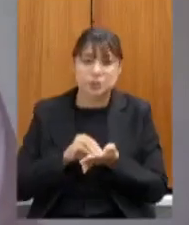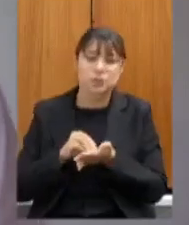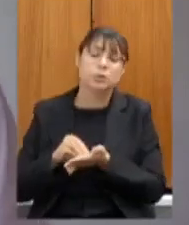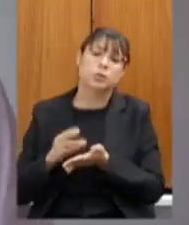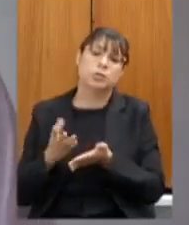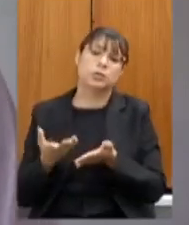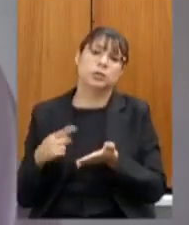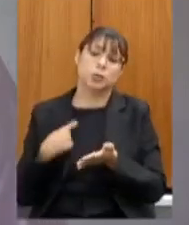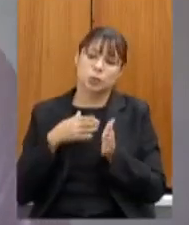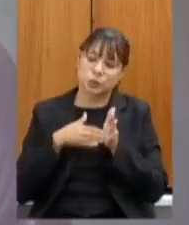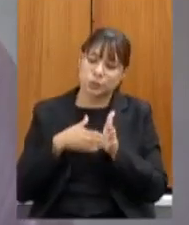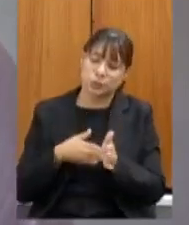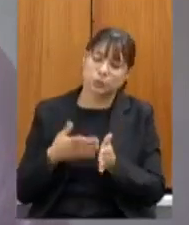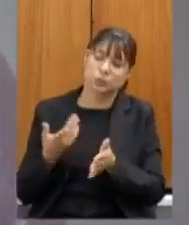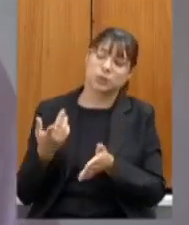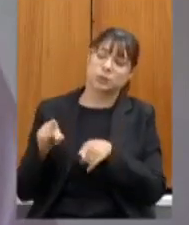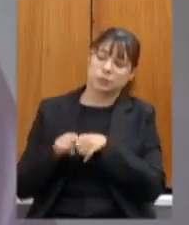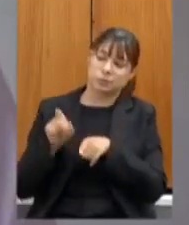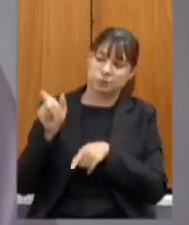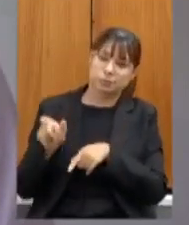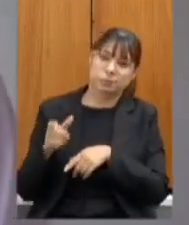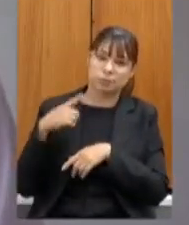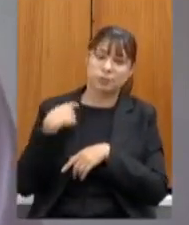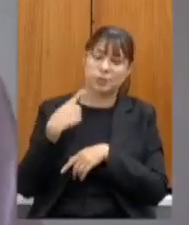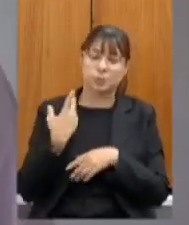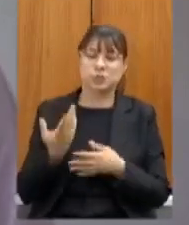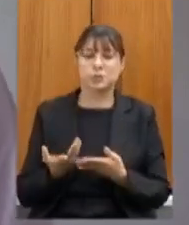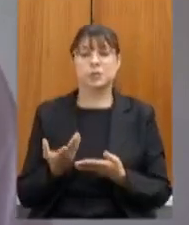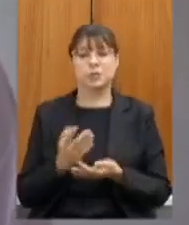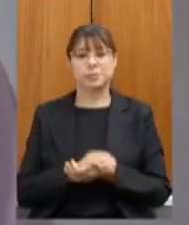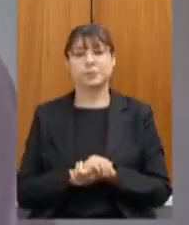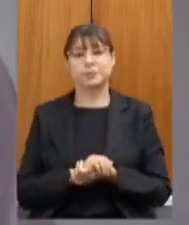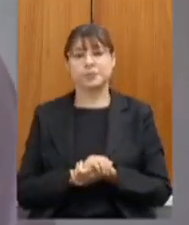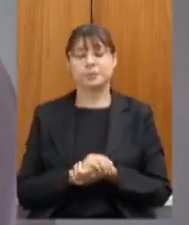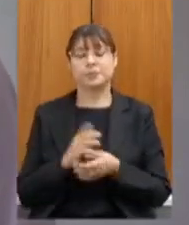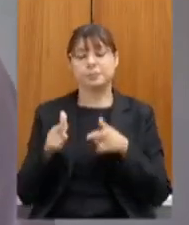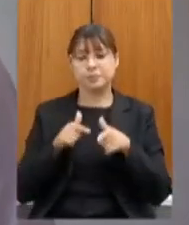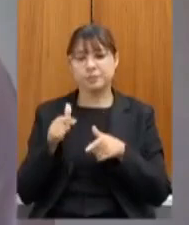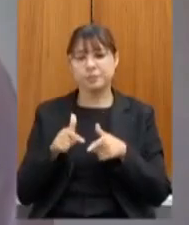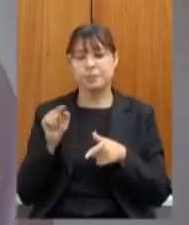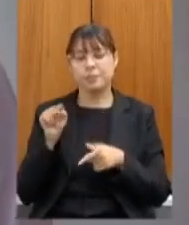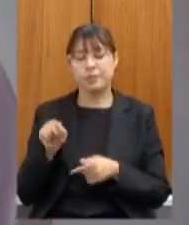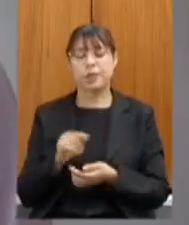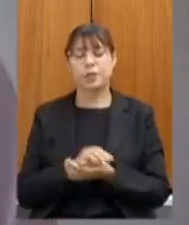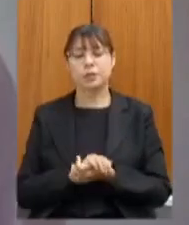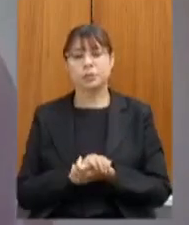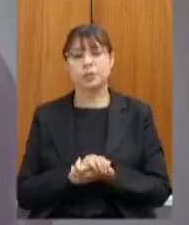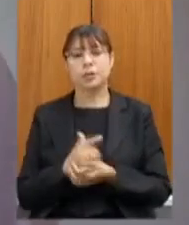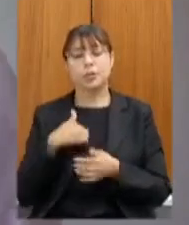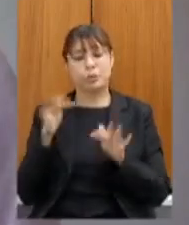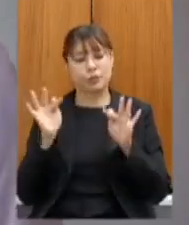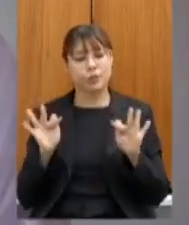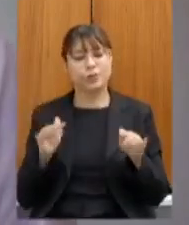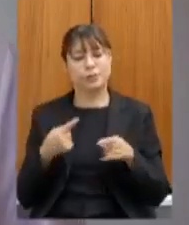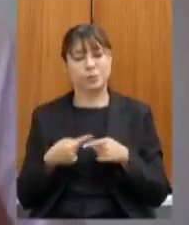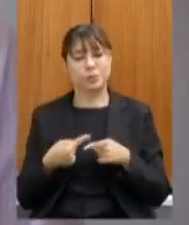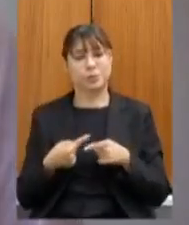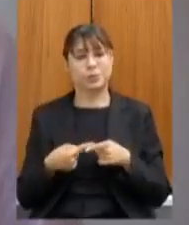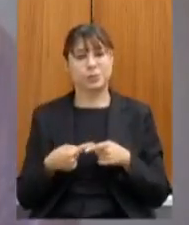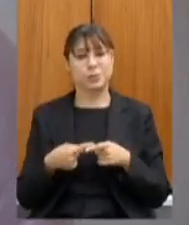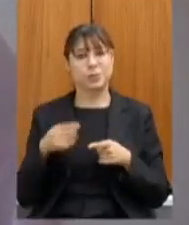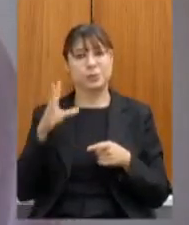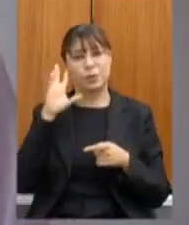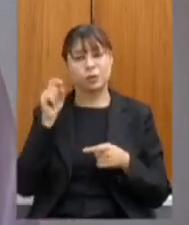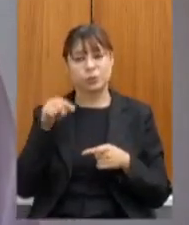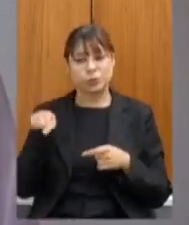acompanho o senhor nesse agradecimento muito especial à equipe que está trabalhando com esse ponto e fico feliz porque eu acho que a percepção de